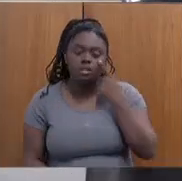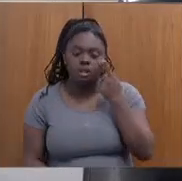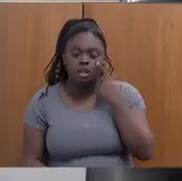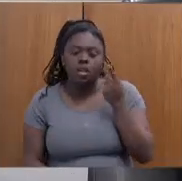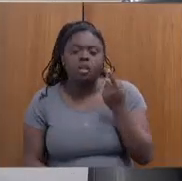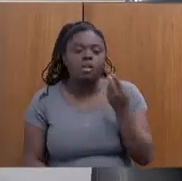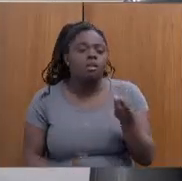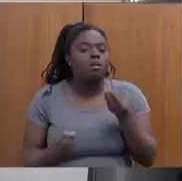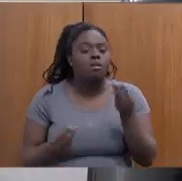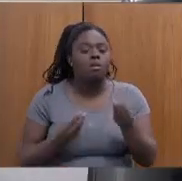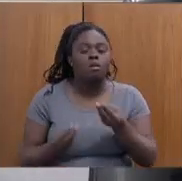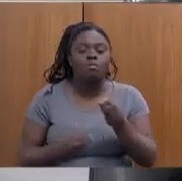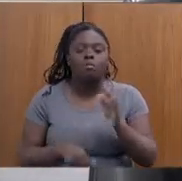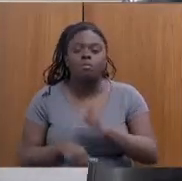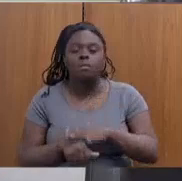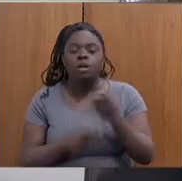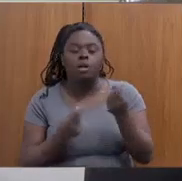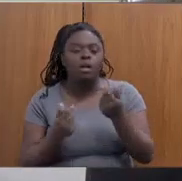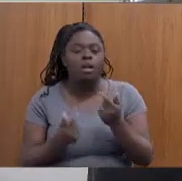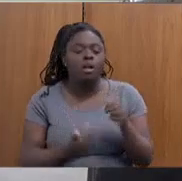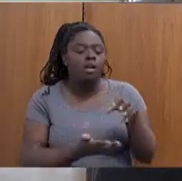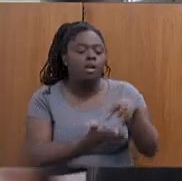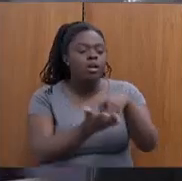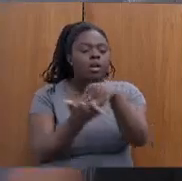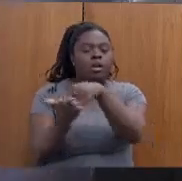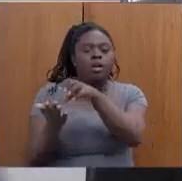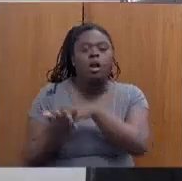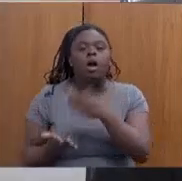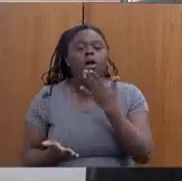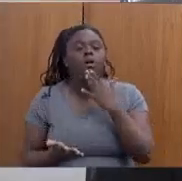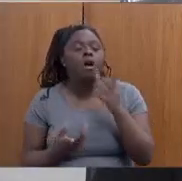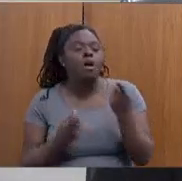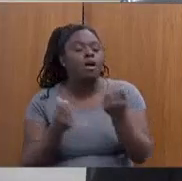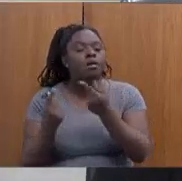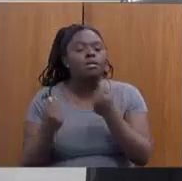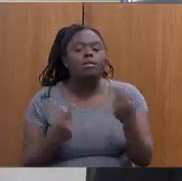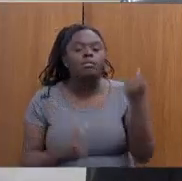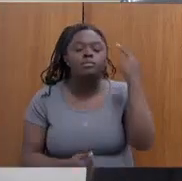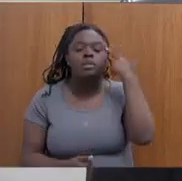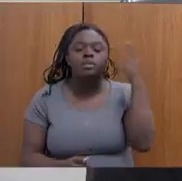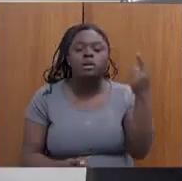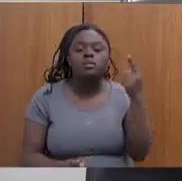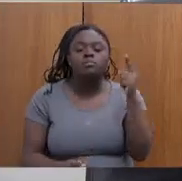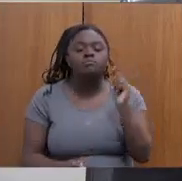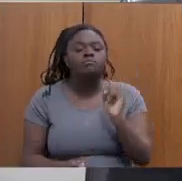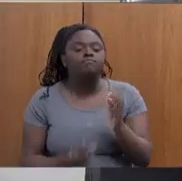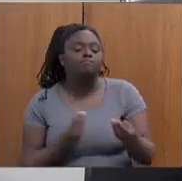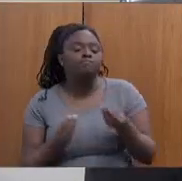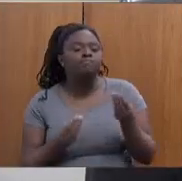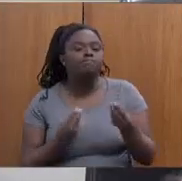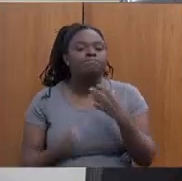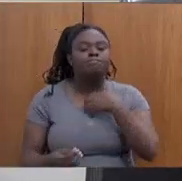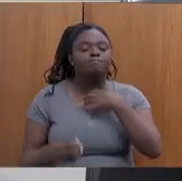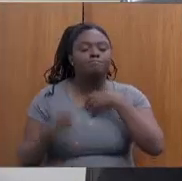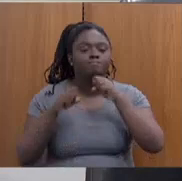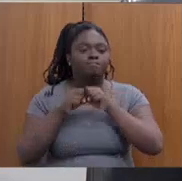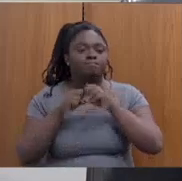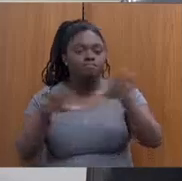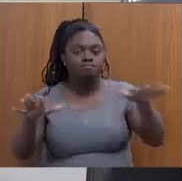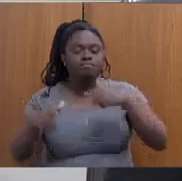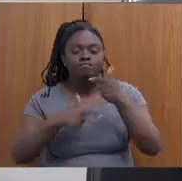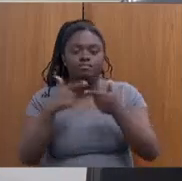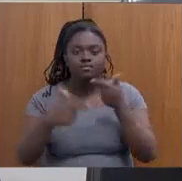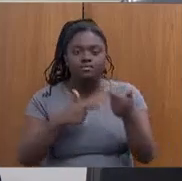para esses centros? Quais os recursos estão pensados para esse setor no sentido de ampliação dos serviços